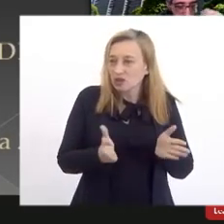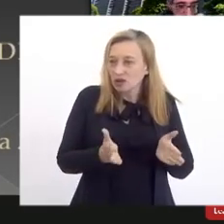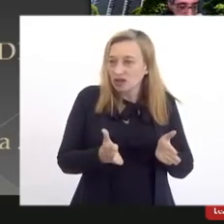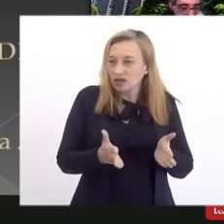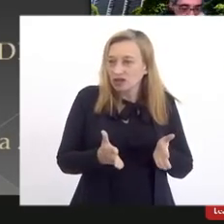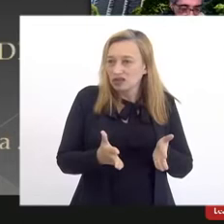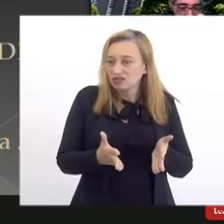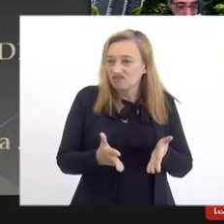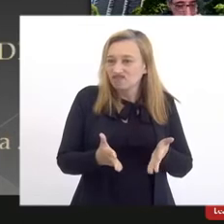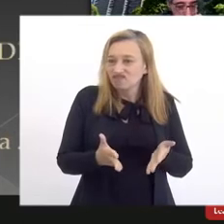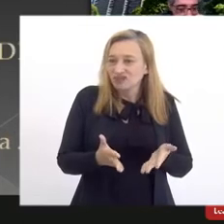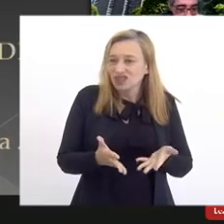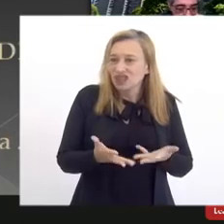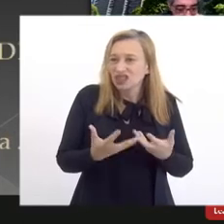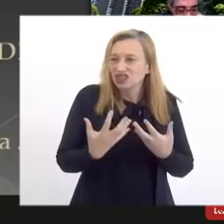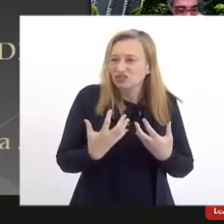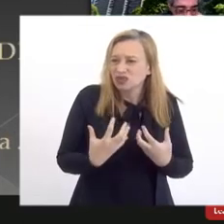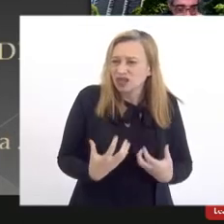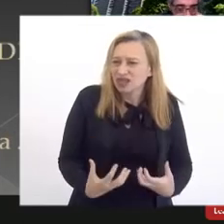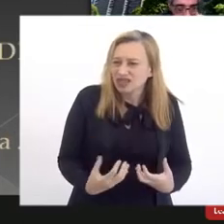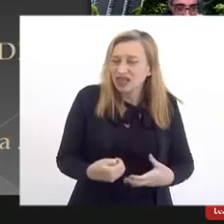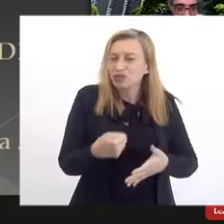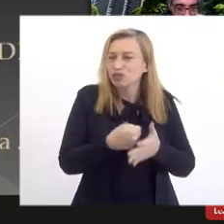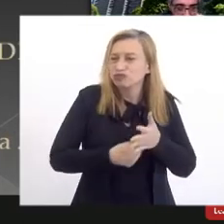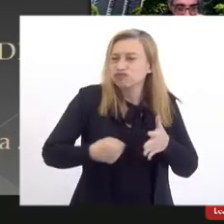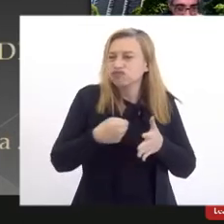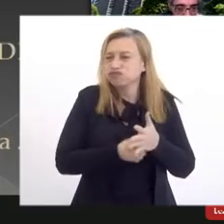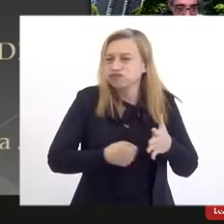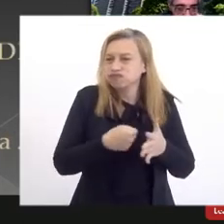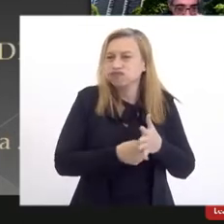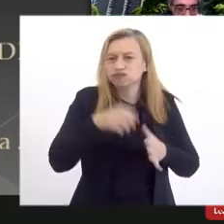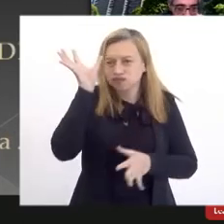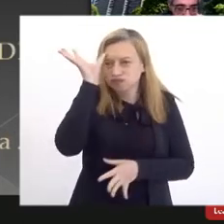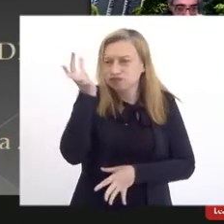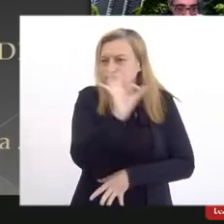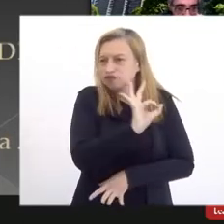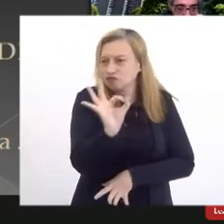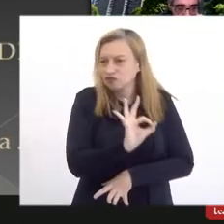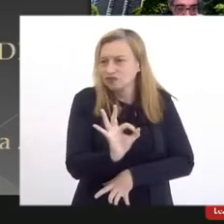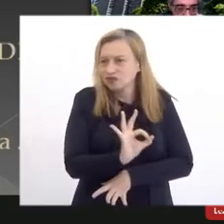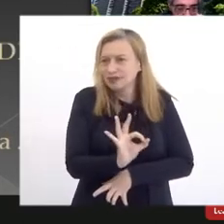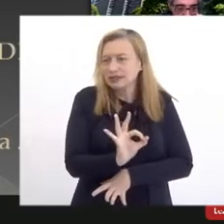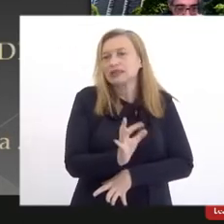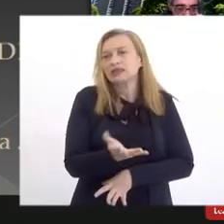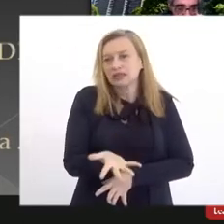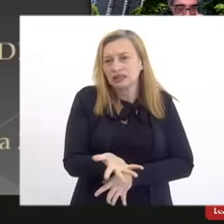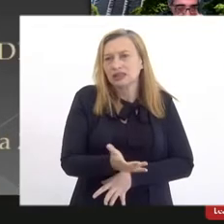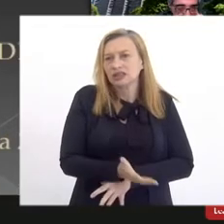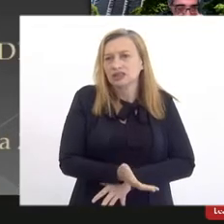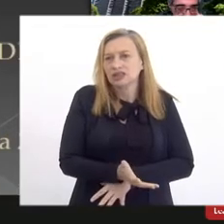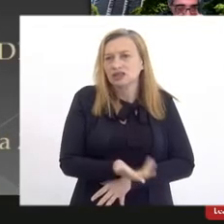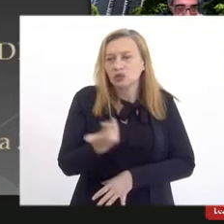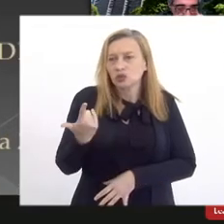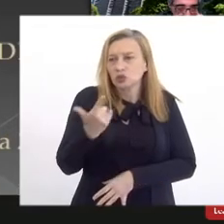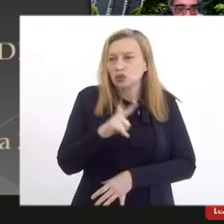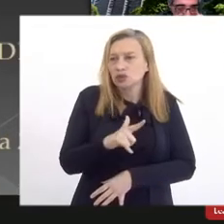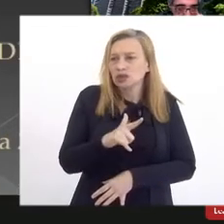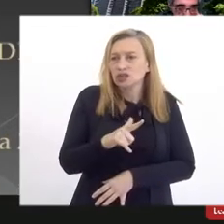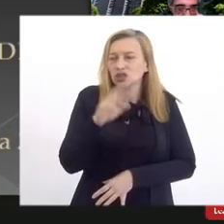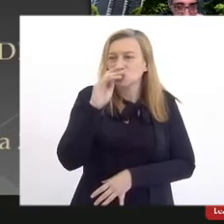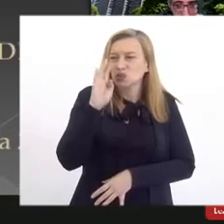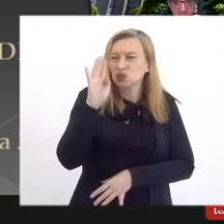as energias e estão conseguindo apagar sonhos de